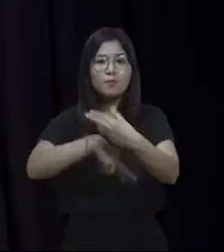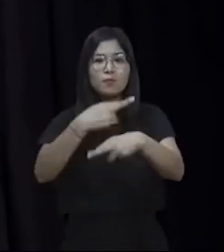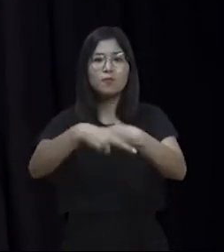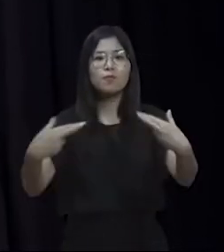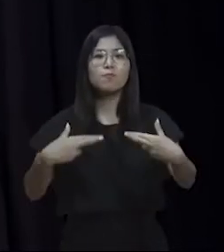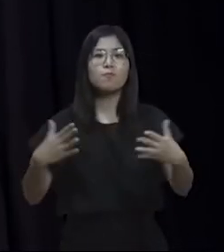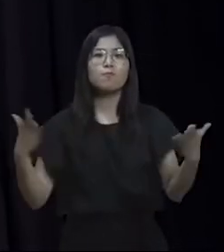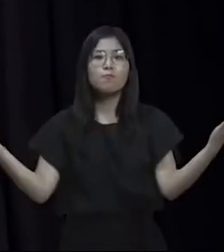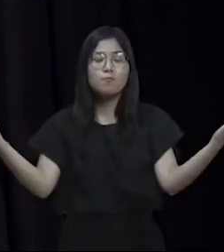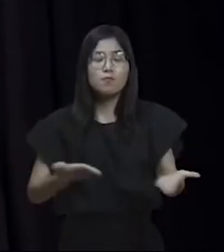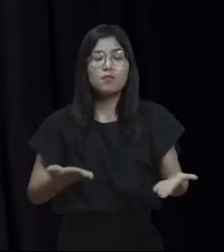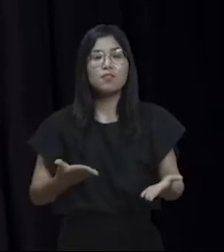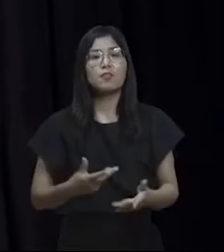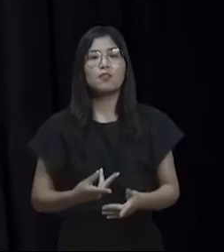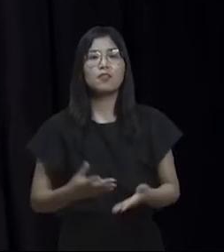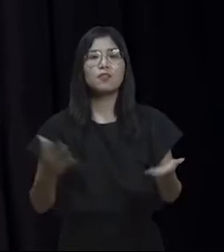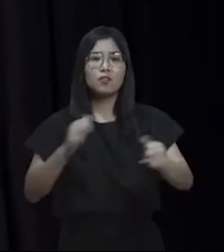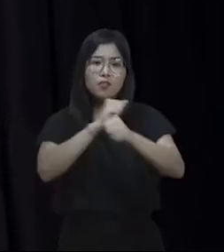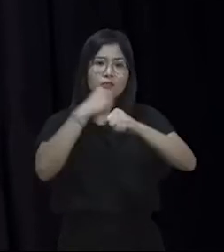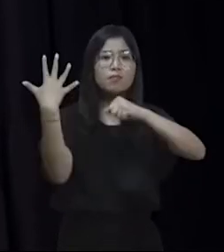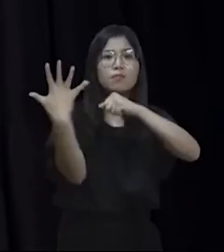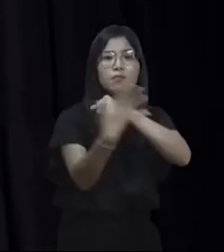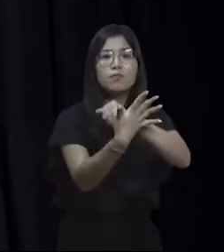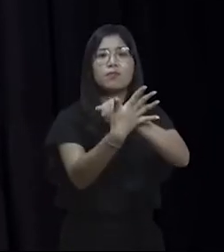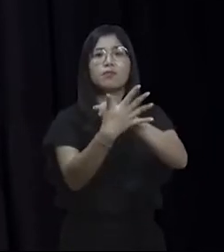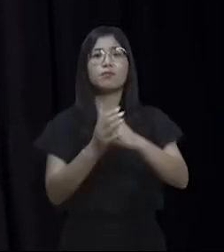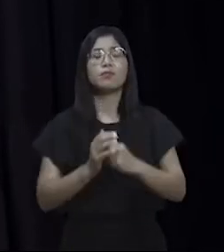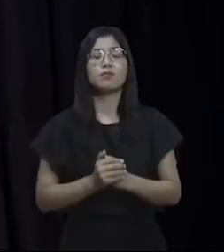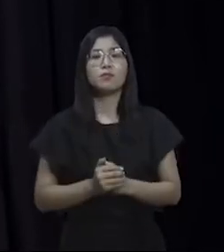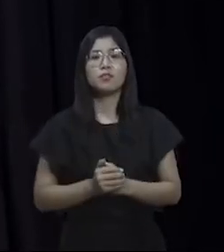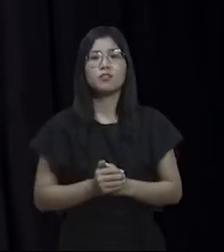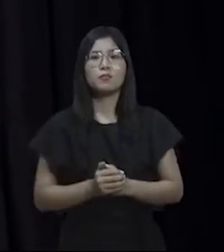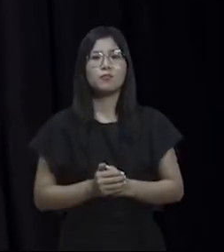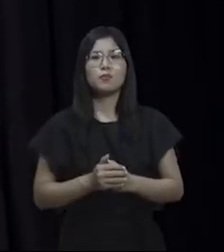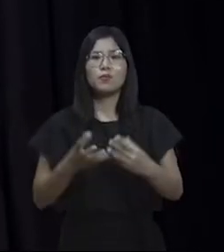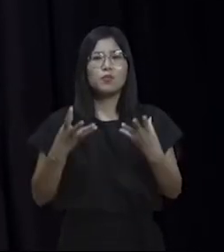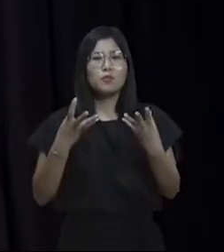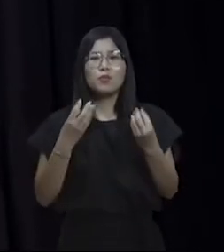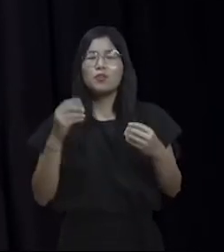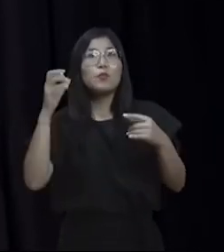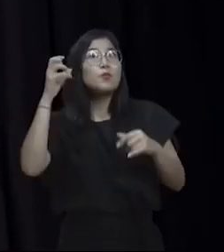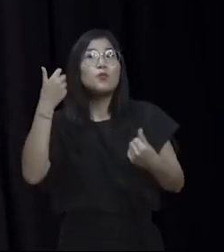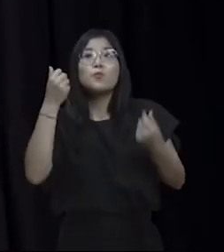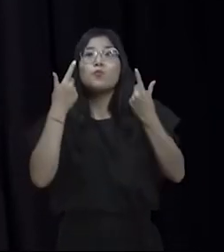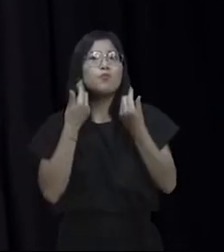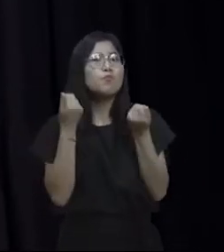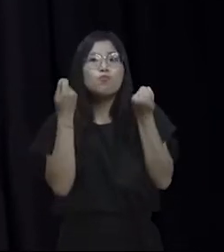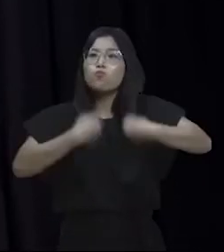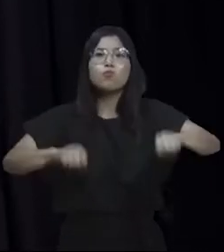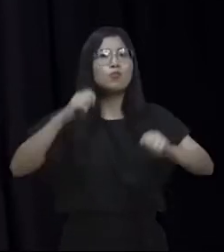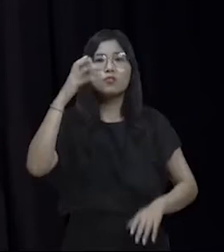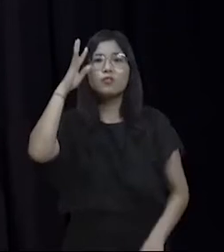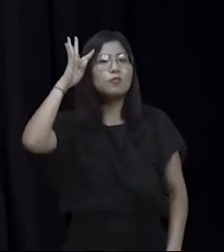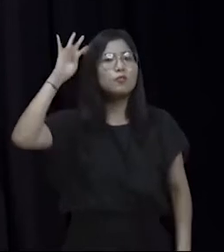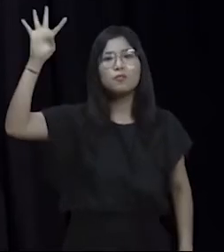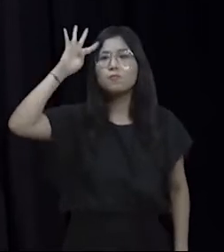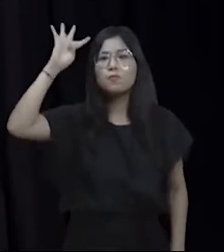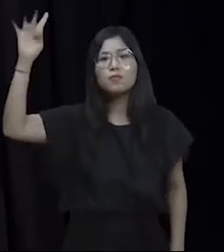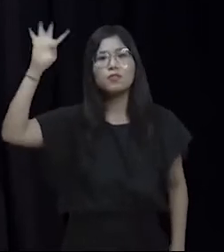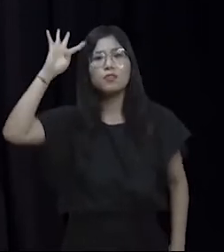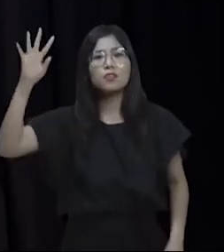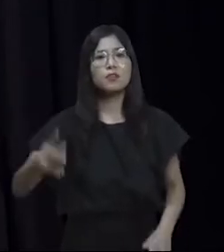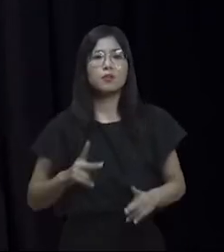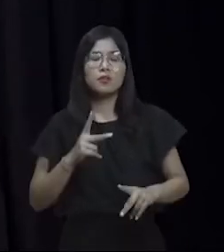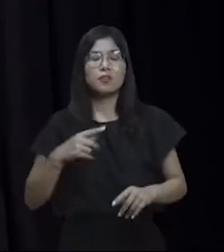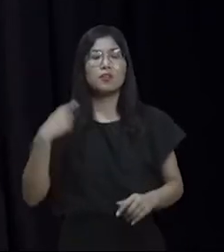meses na CPI da Covid-19 foi algo inimaginável. Eu faço 20 anos de vida pública